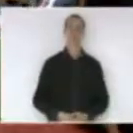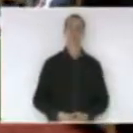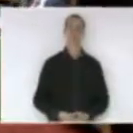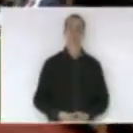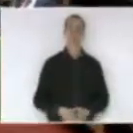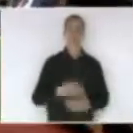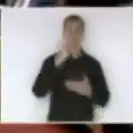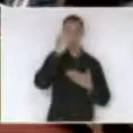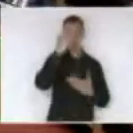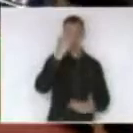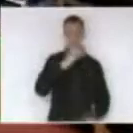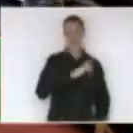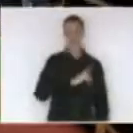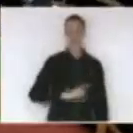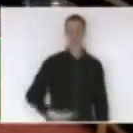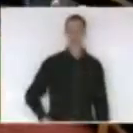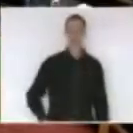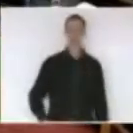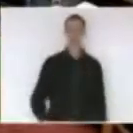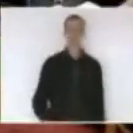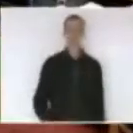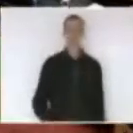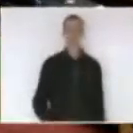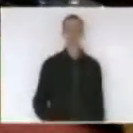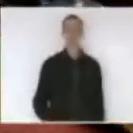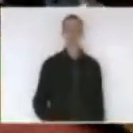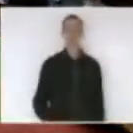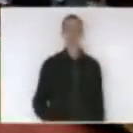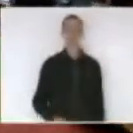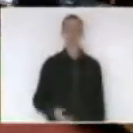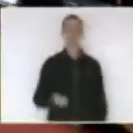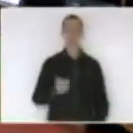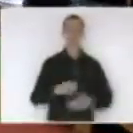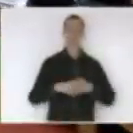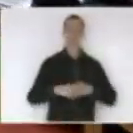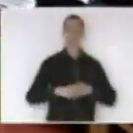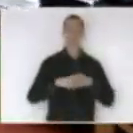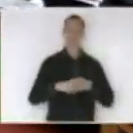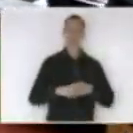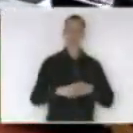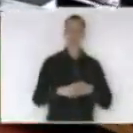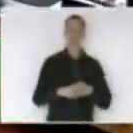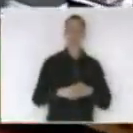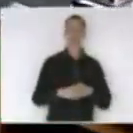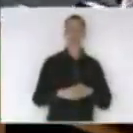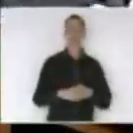Obrigado, senhor presidente. senhor presidente, a nossa saudação fusível especial